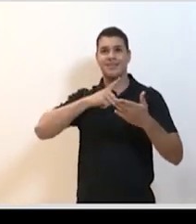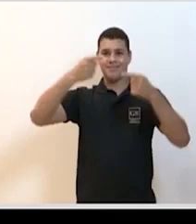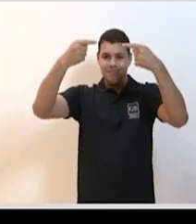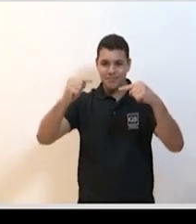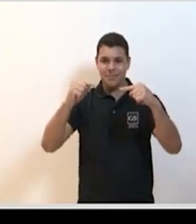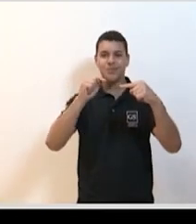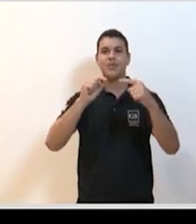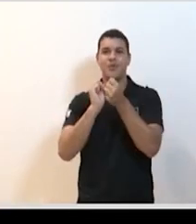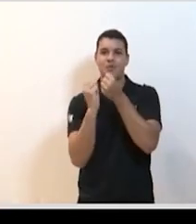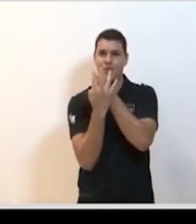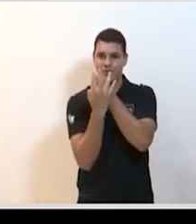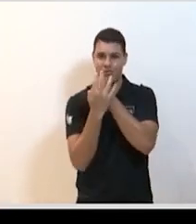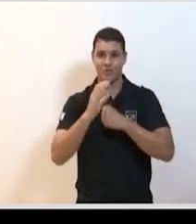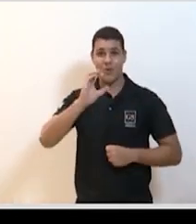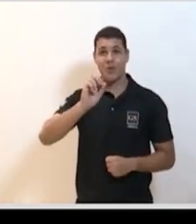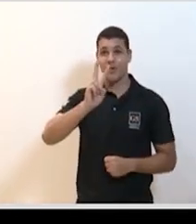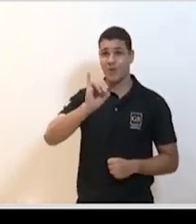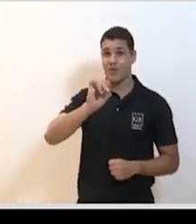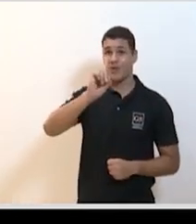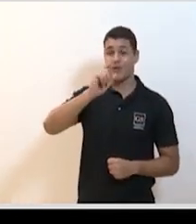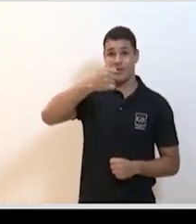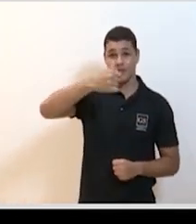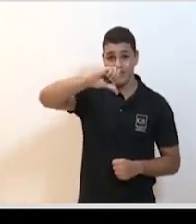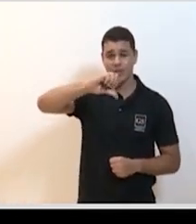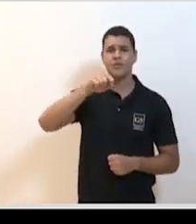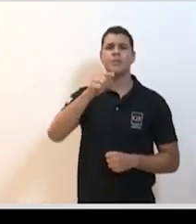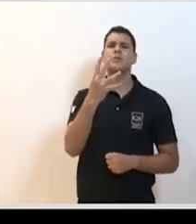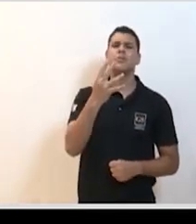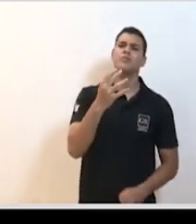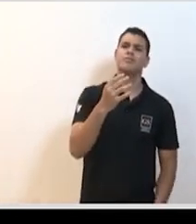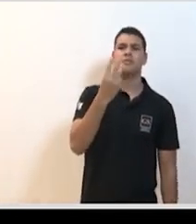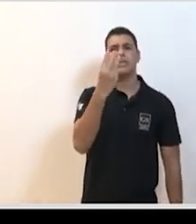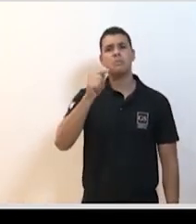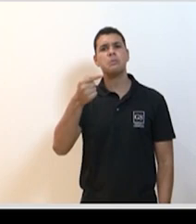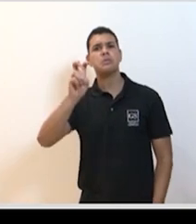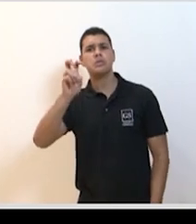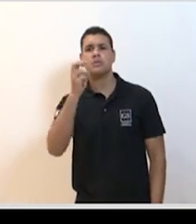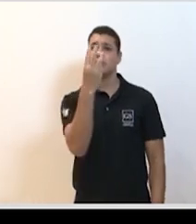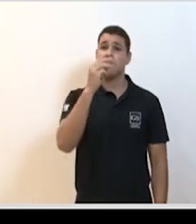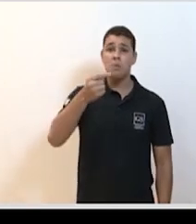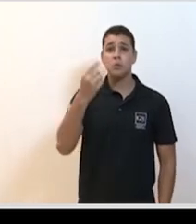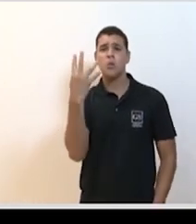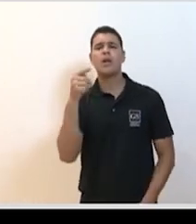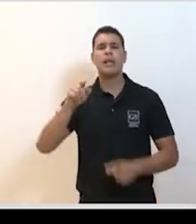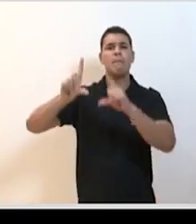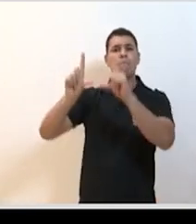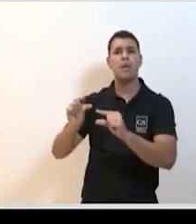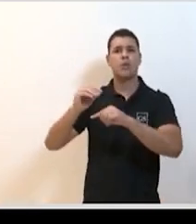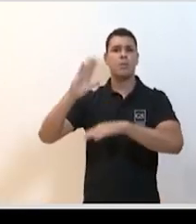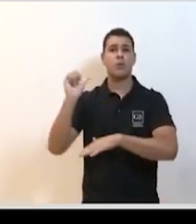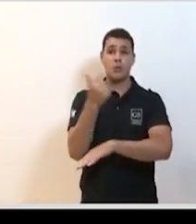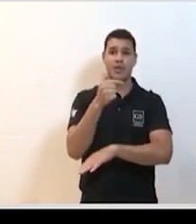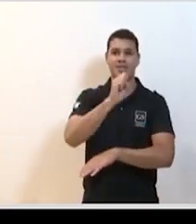emulação, pouco diferente, com uma taxa de transmissibilidade em torno de 2,4, 3,5, um pouco menor do que a do